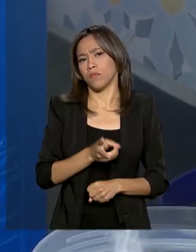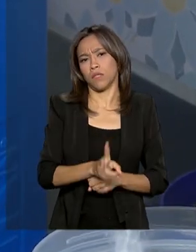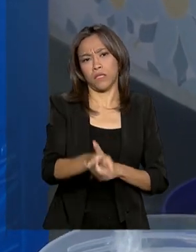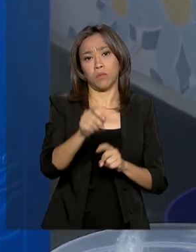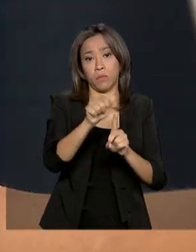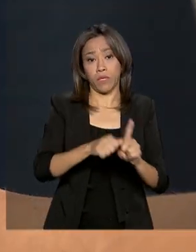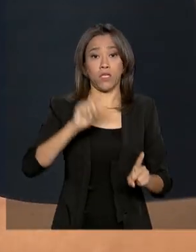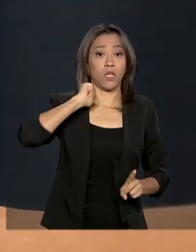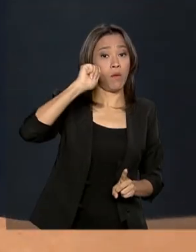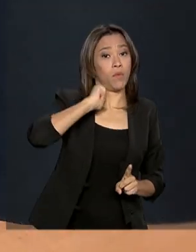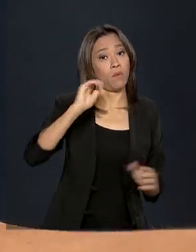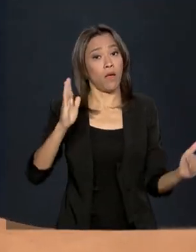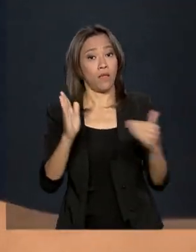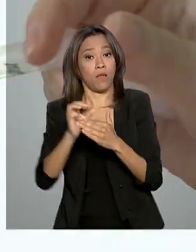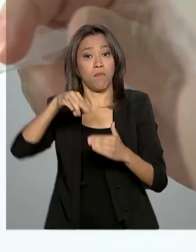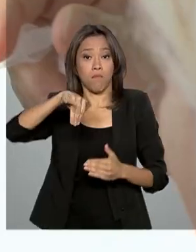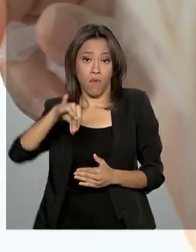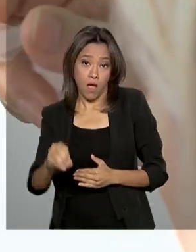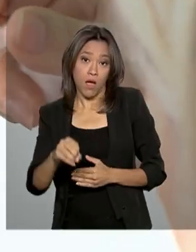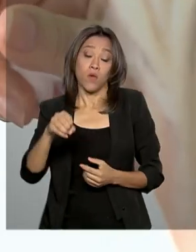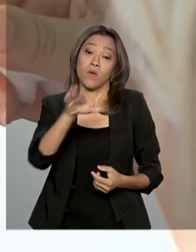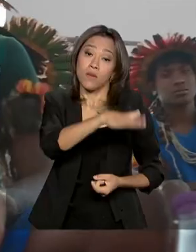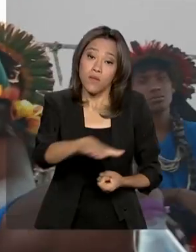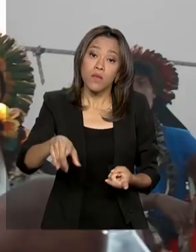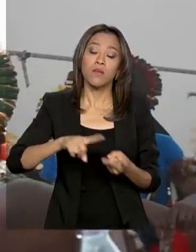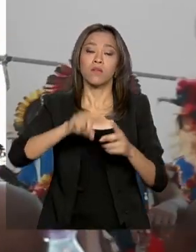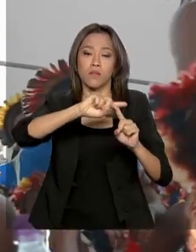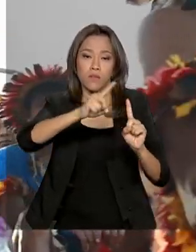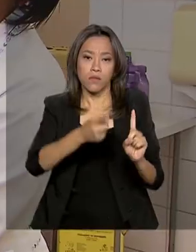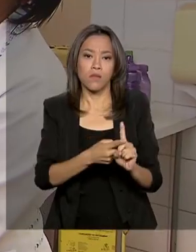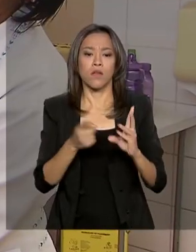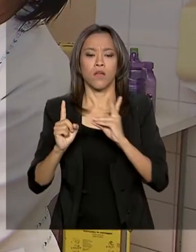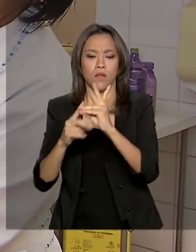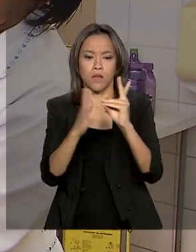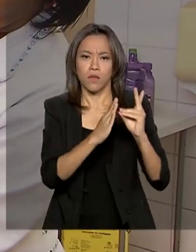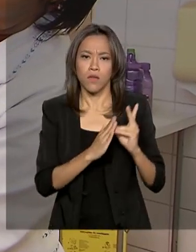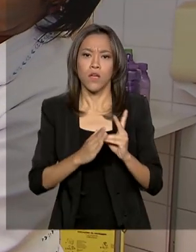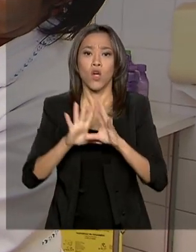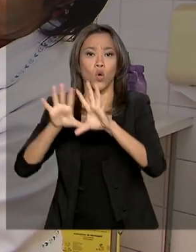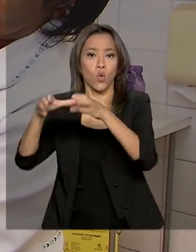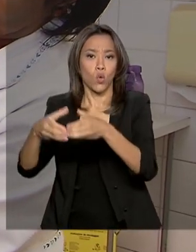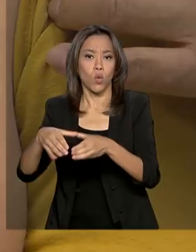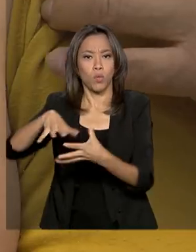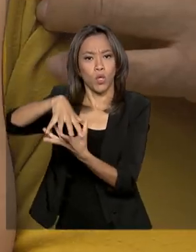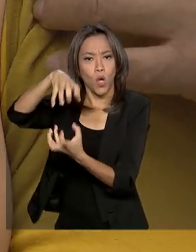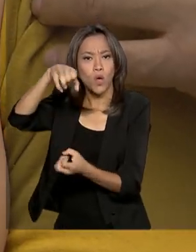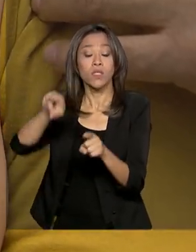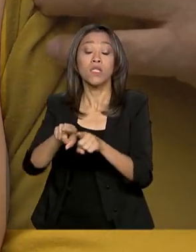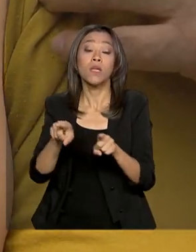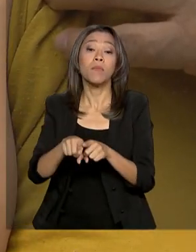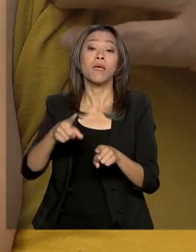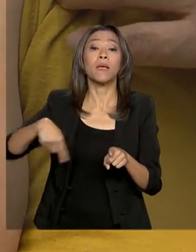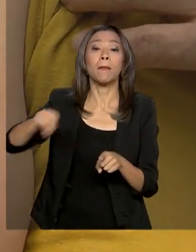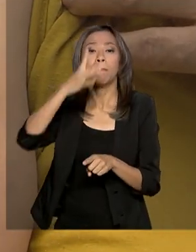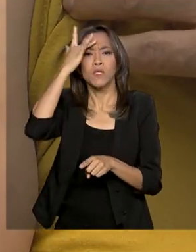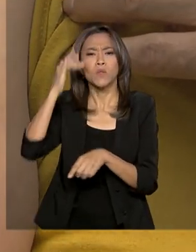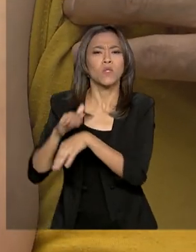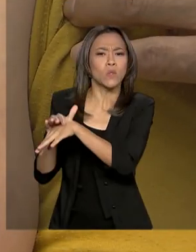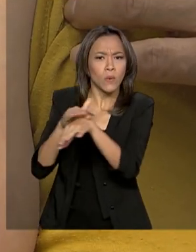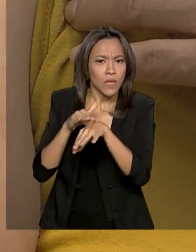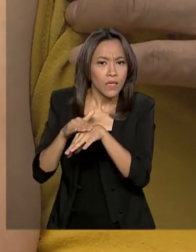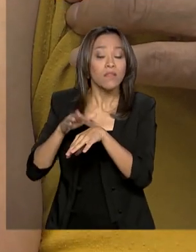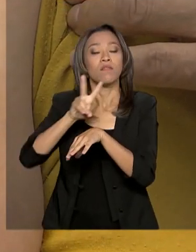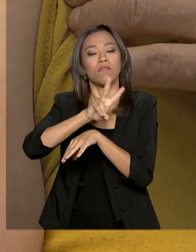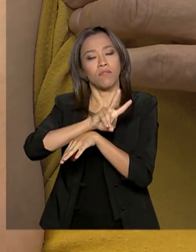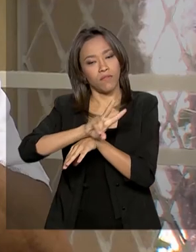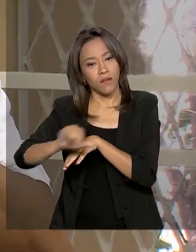abril e maio. Além de crianças, gestantes, indígenas, idosos e pessoas com doenças crônicas, vai incluir,